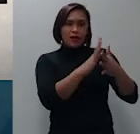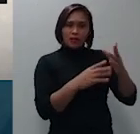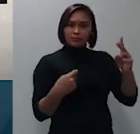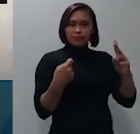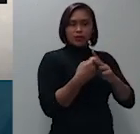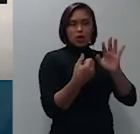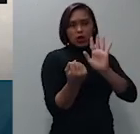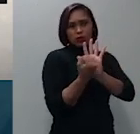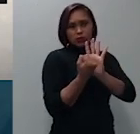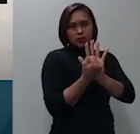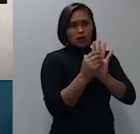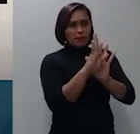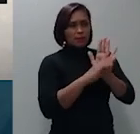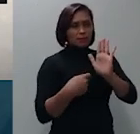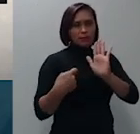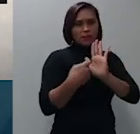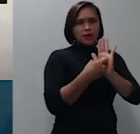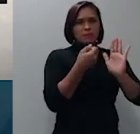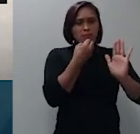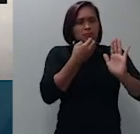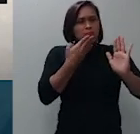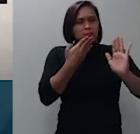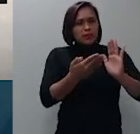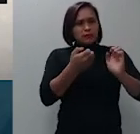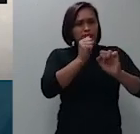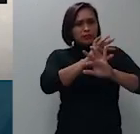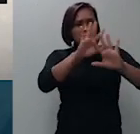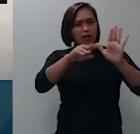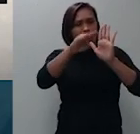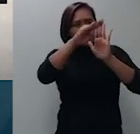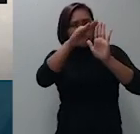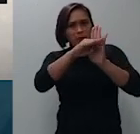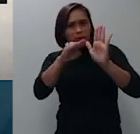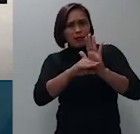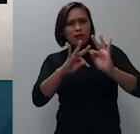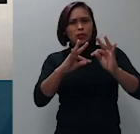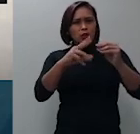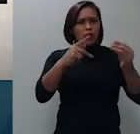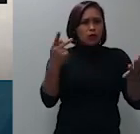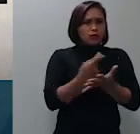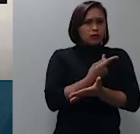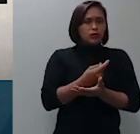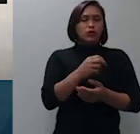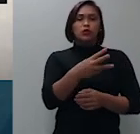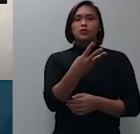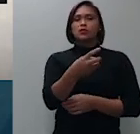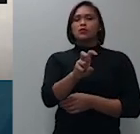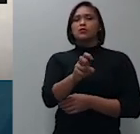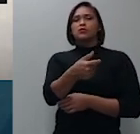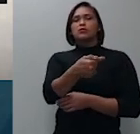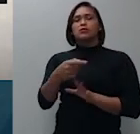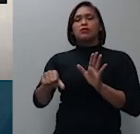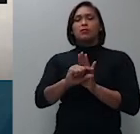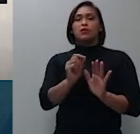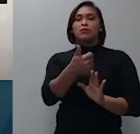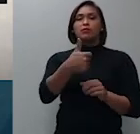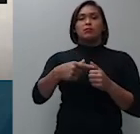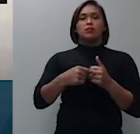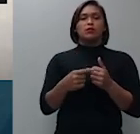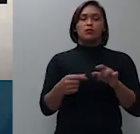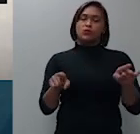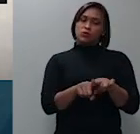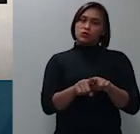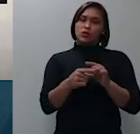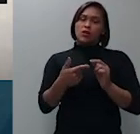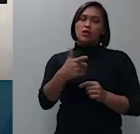com pedido de esclarecimento e ajustes previstos no 357 para o primeiro inexiste previsão legal para a